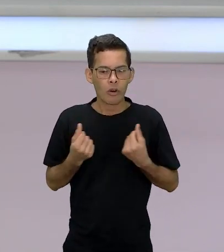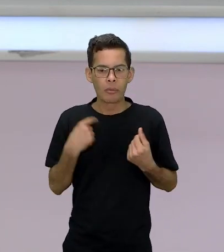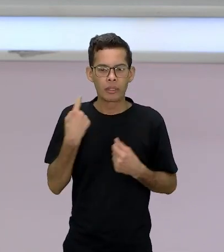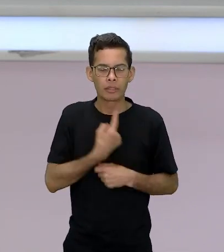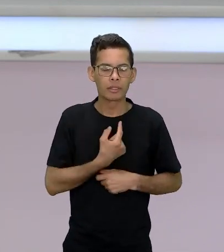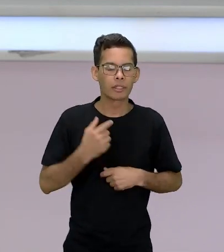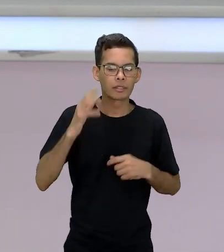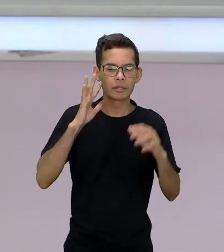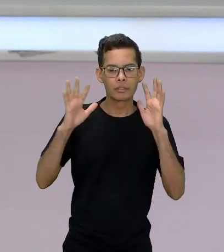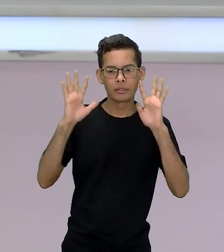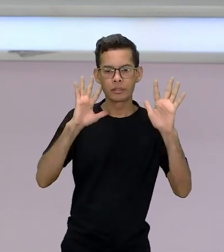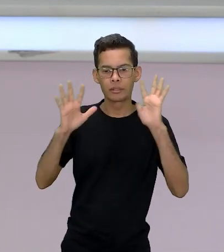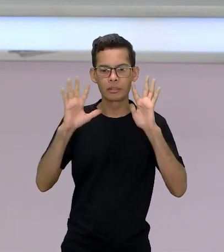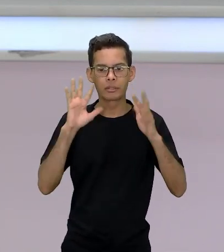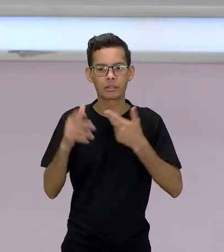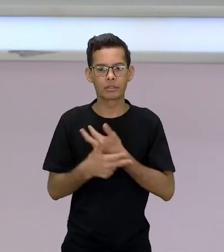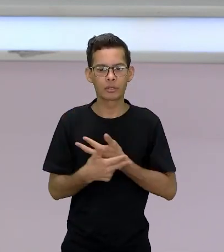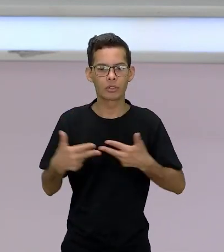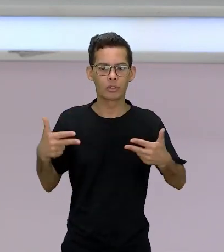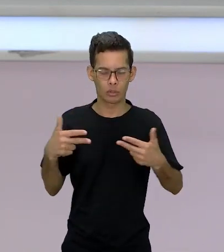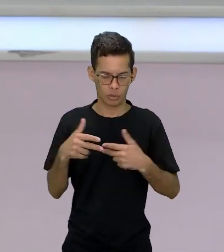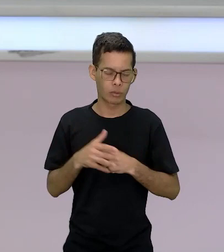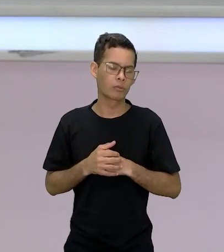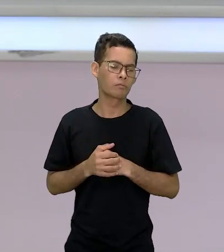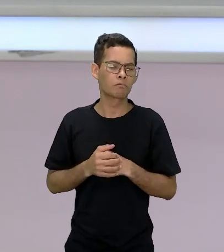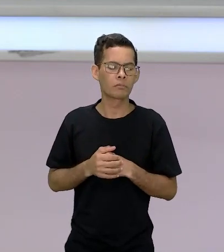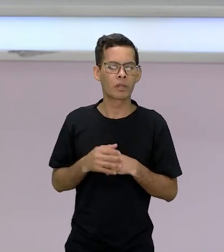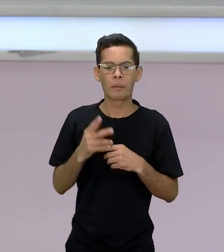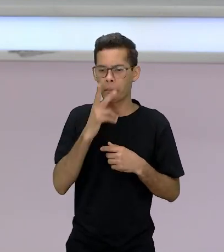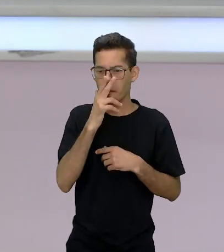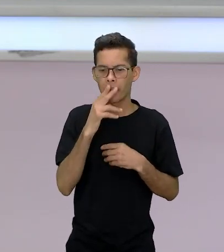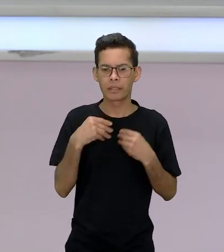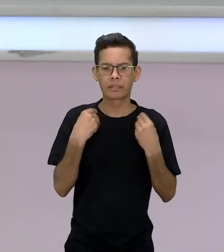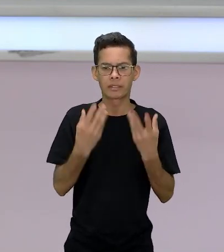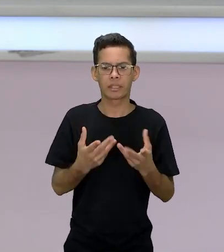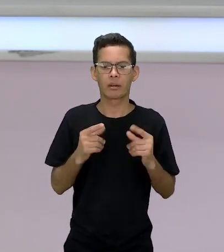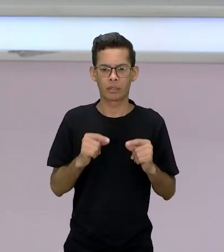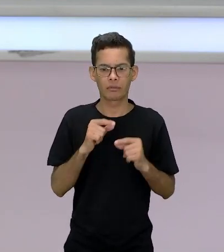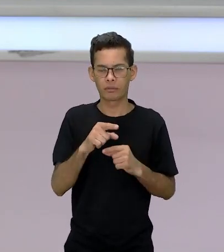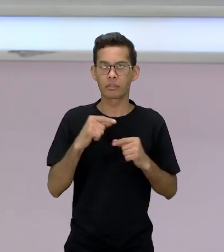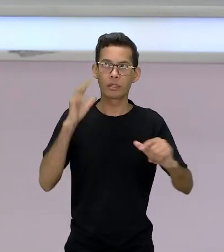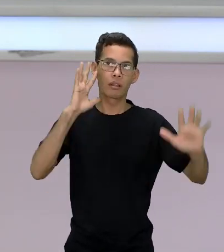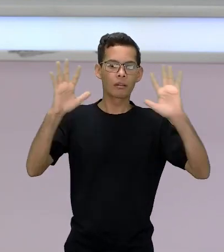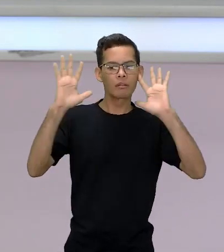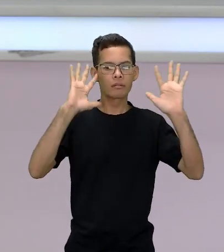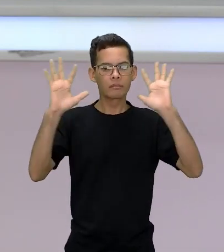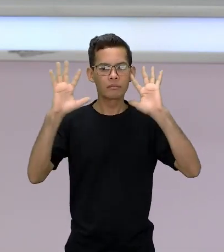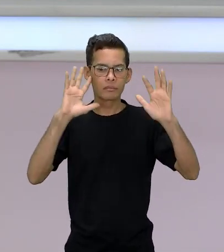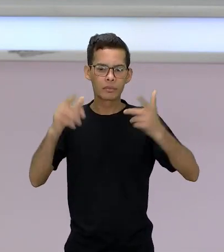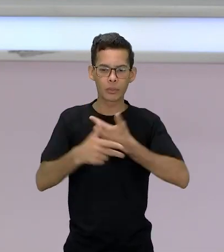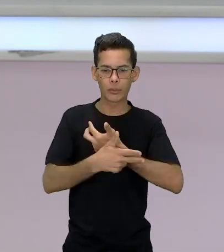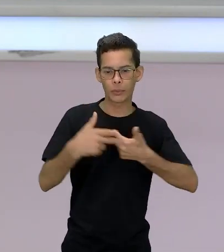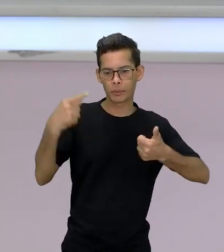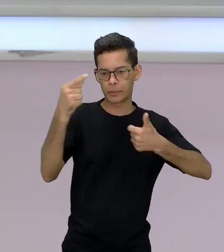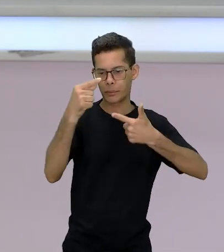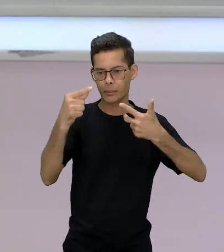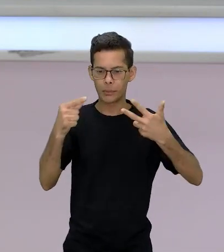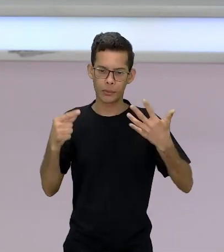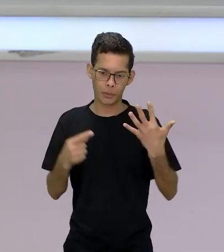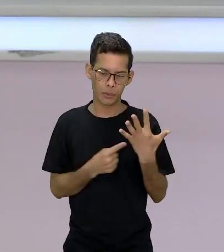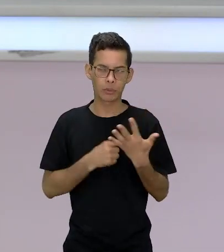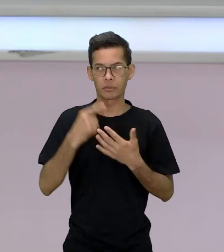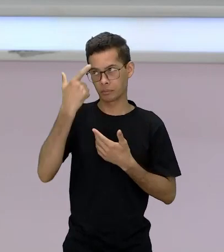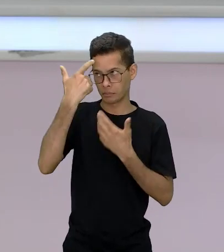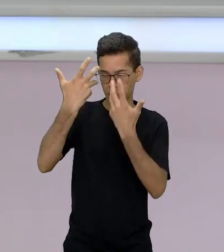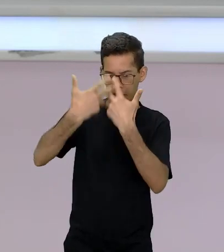que ela te tira mesmo da zona de conforto e faz você pensar, e repensar.